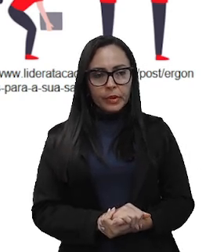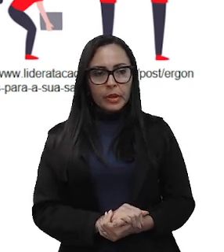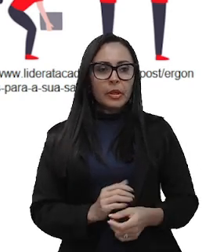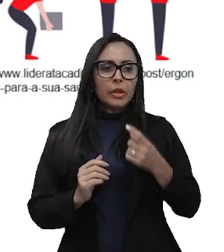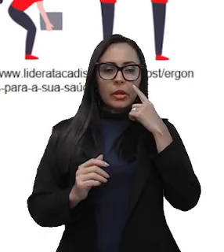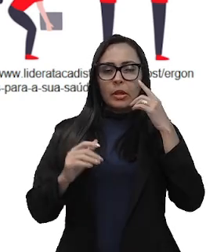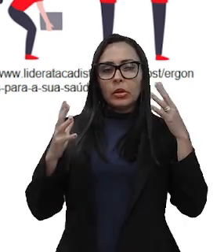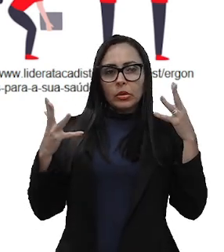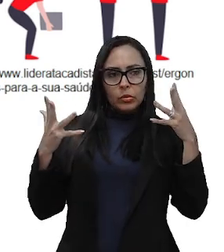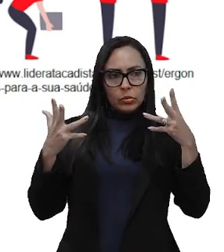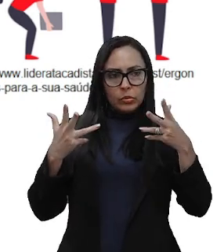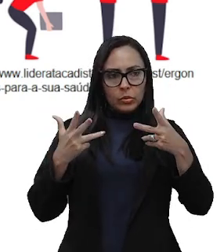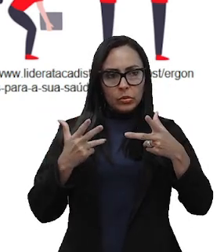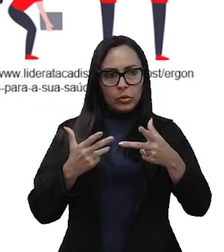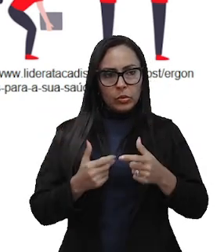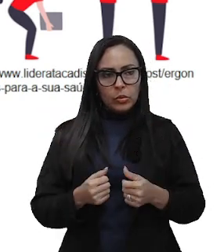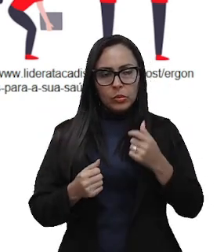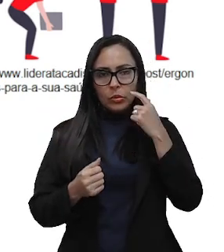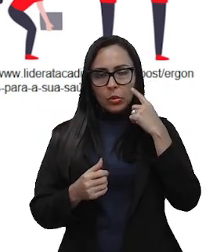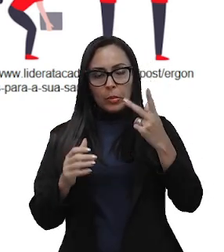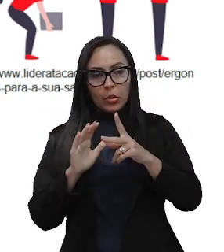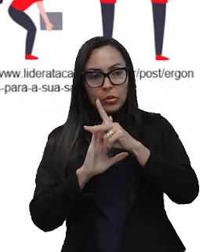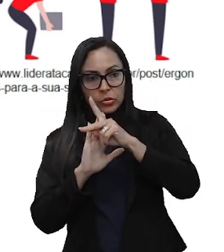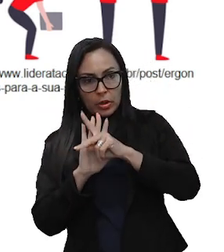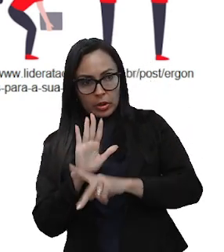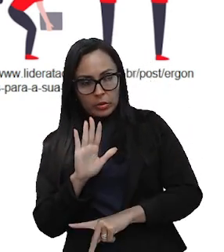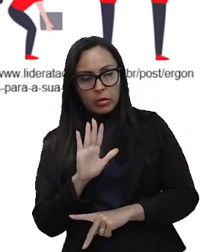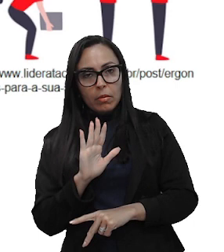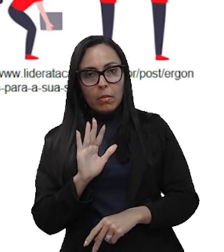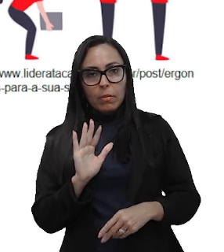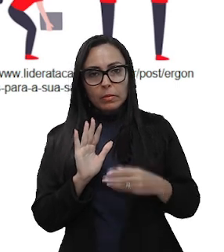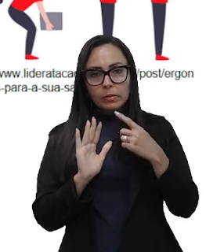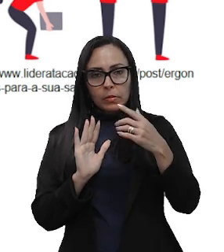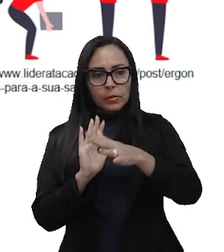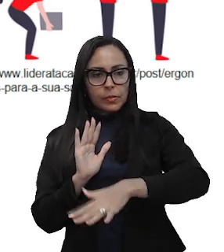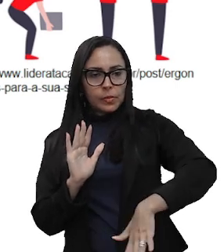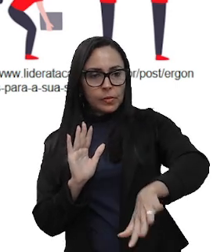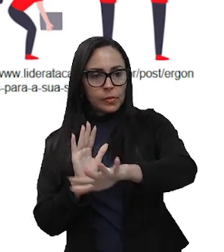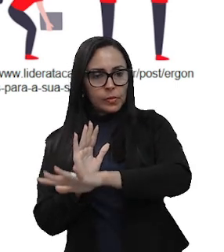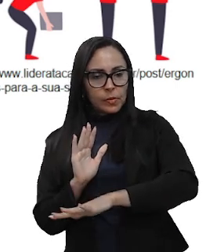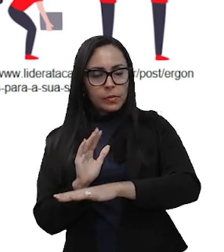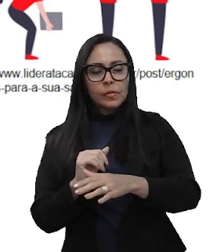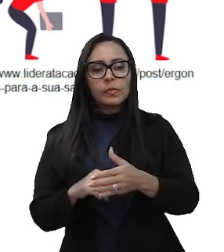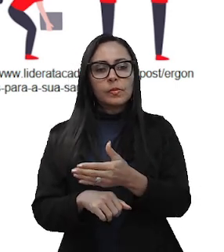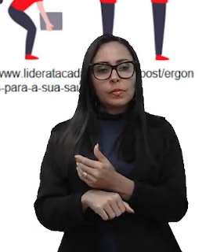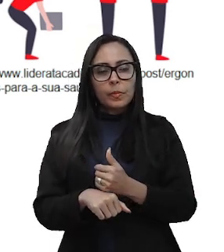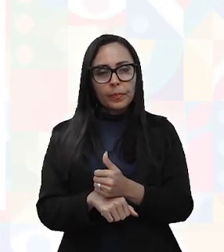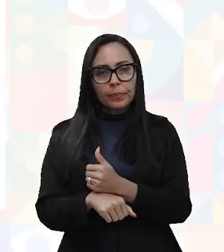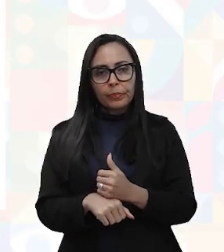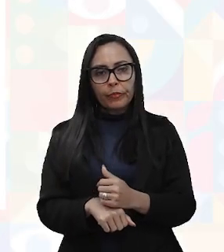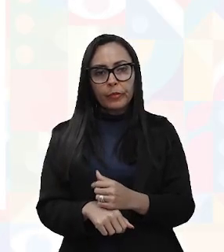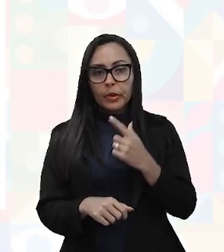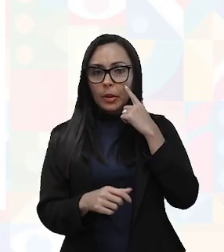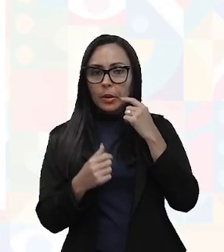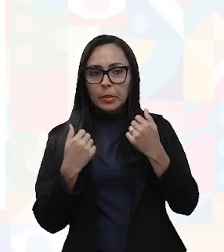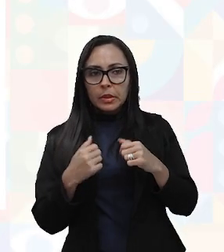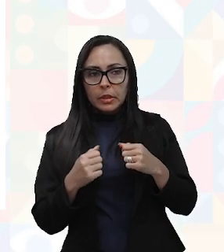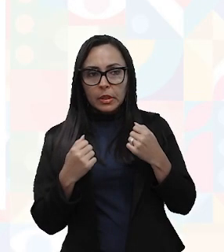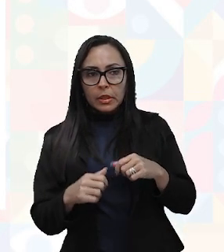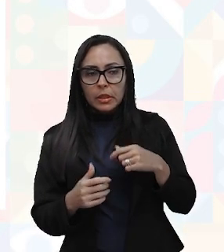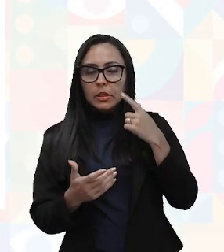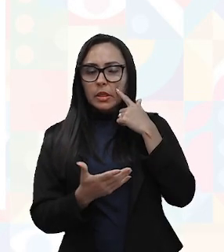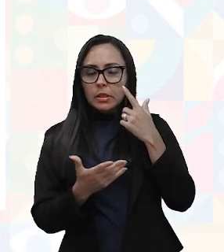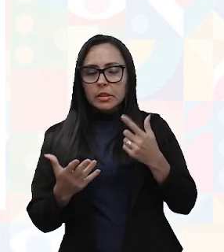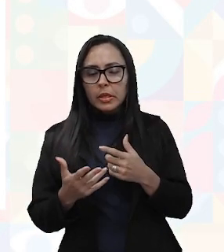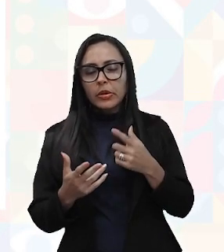todo o projeto daquele ambiente profissional, ele tem que ser feito, levado em